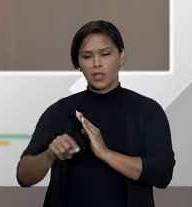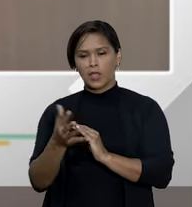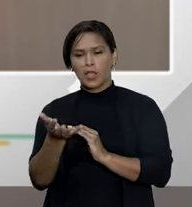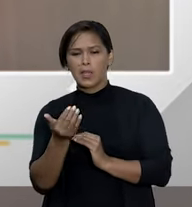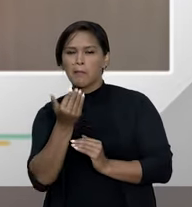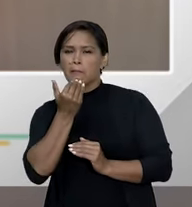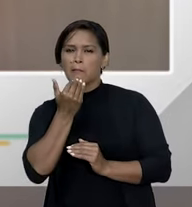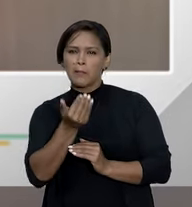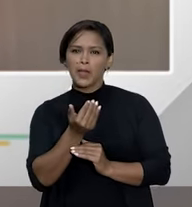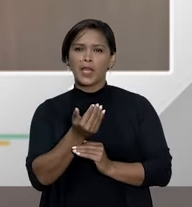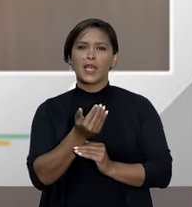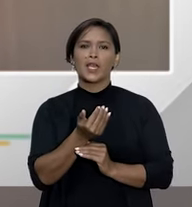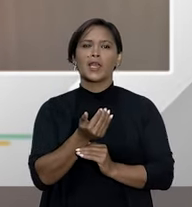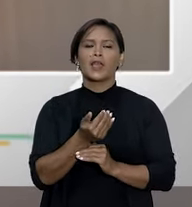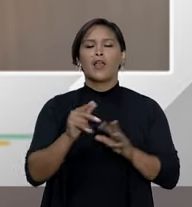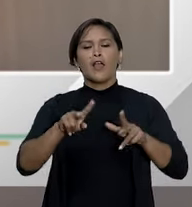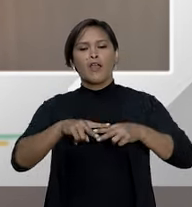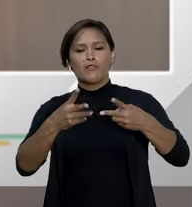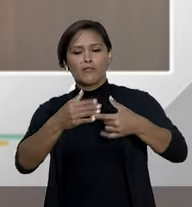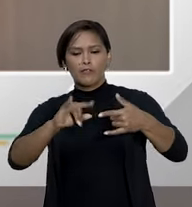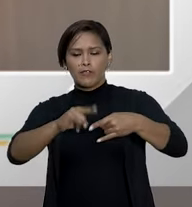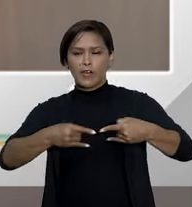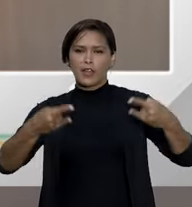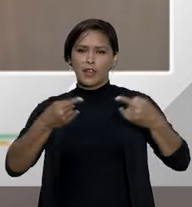pede por exemplo fraldas lençóis